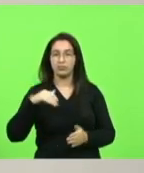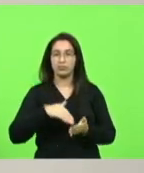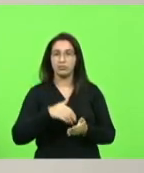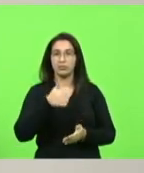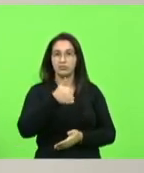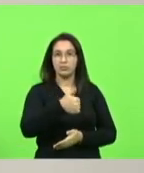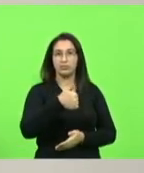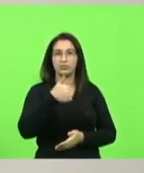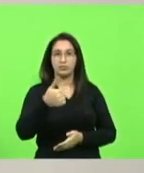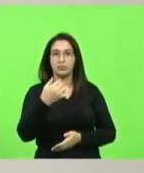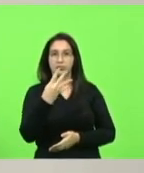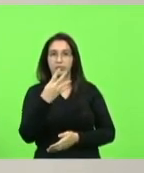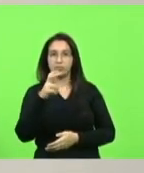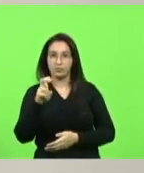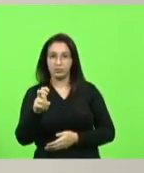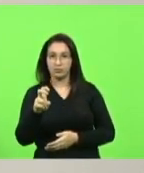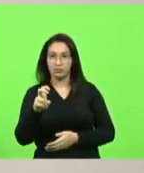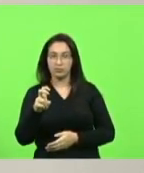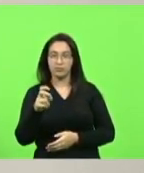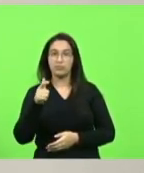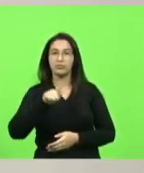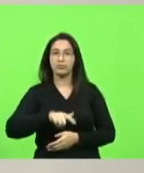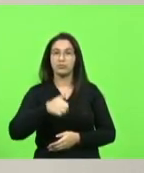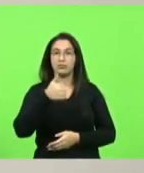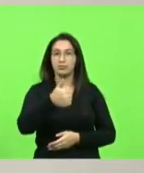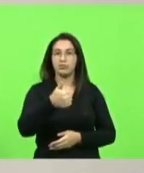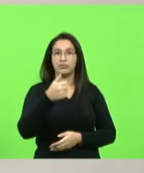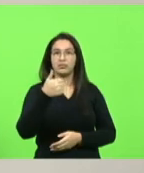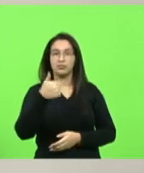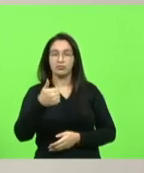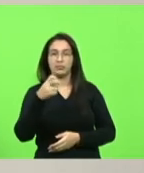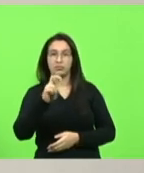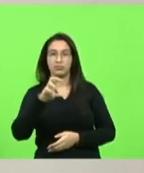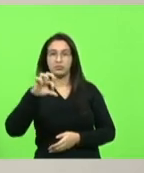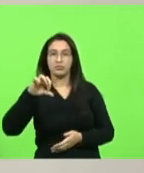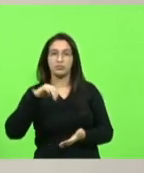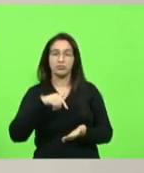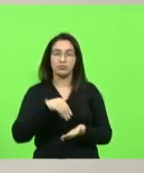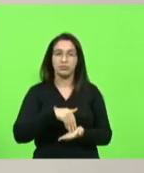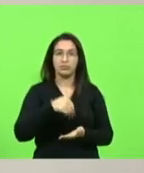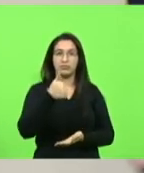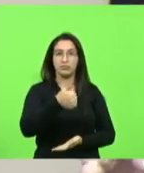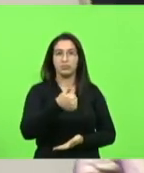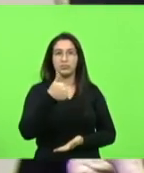e 1159 a 1162